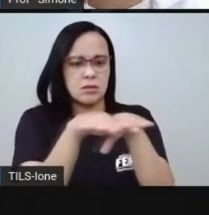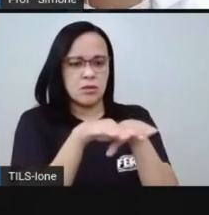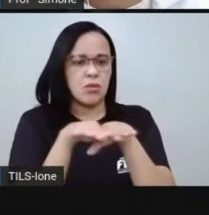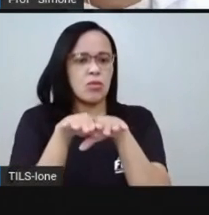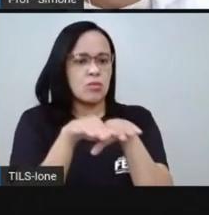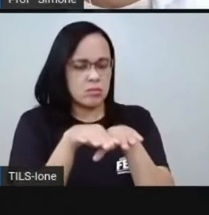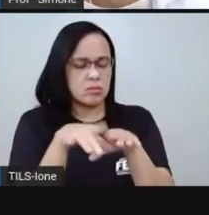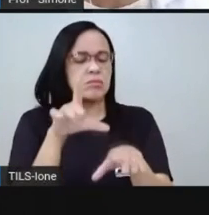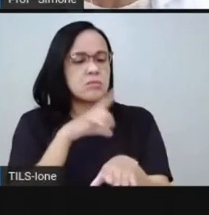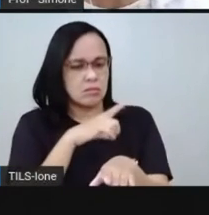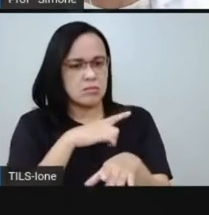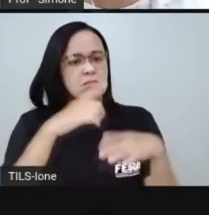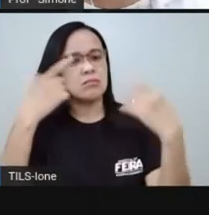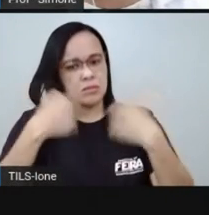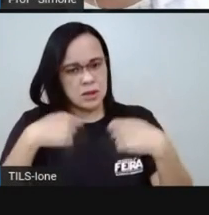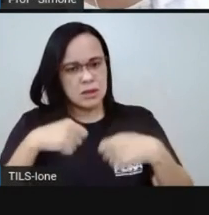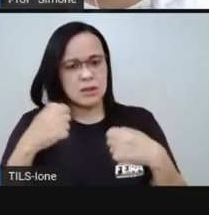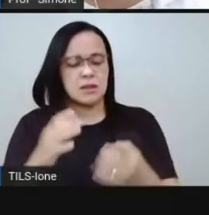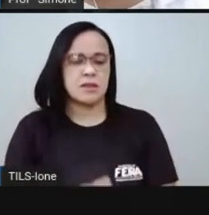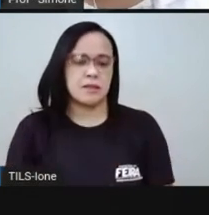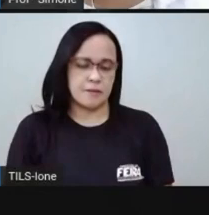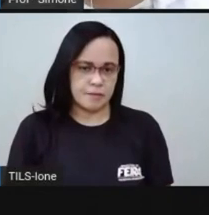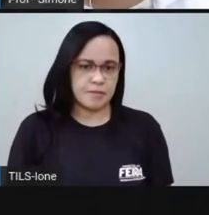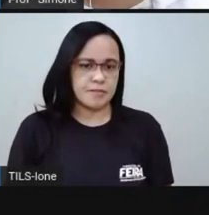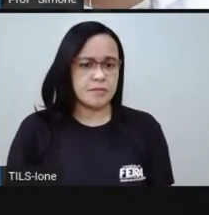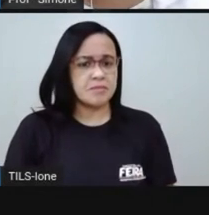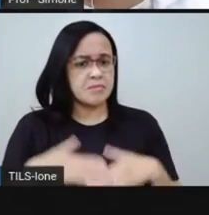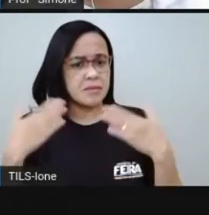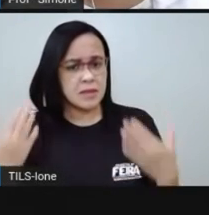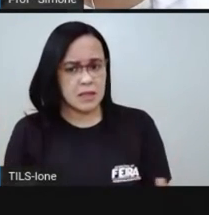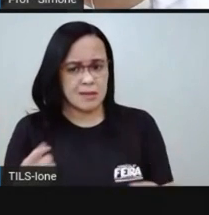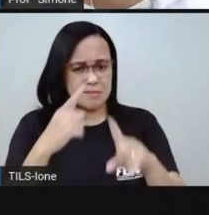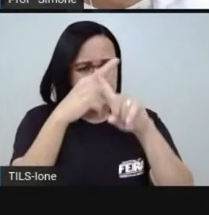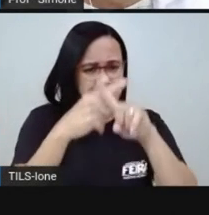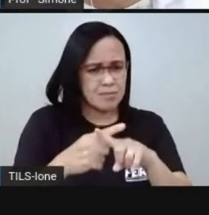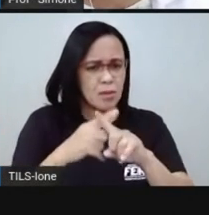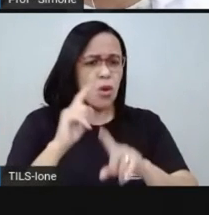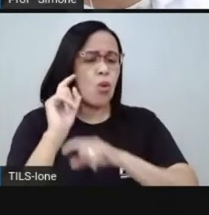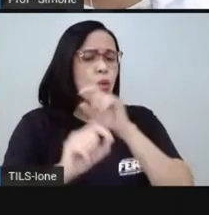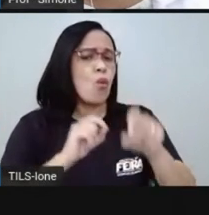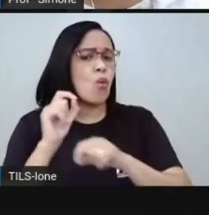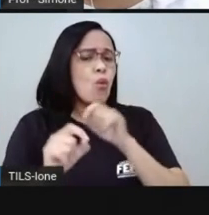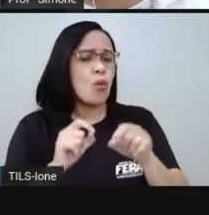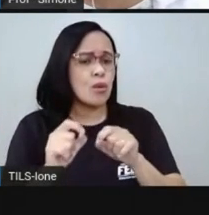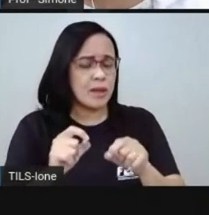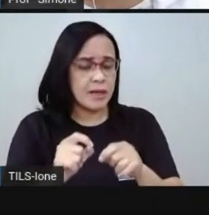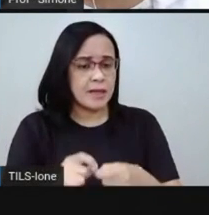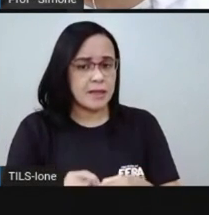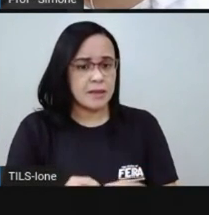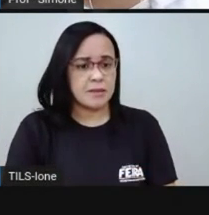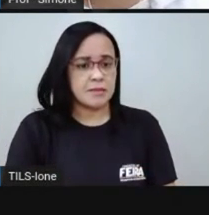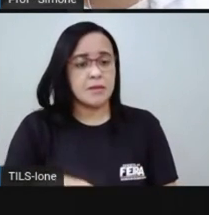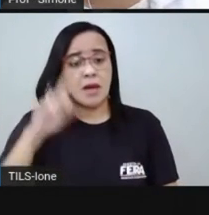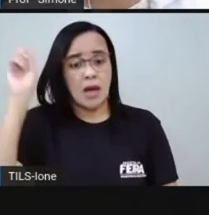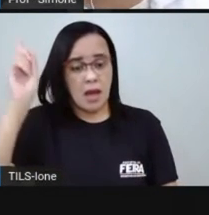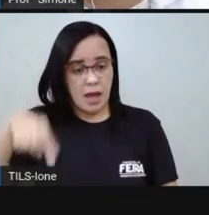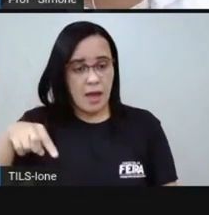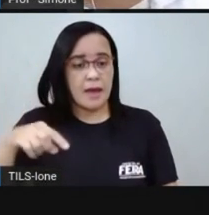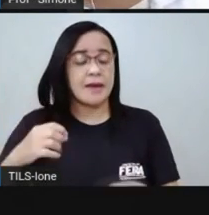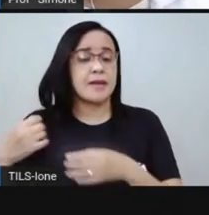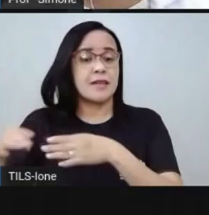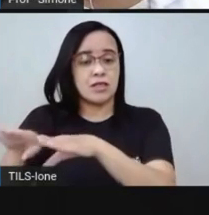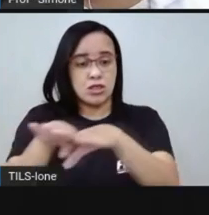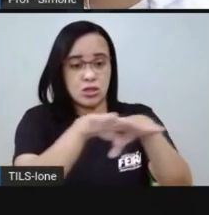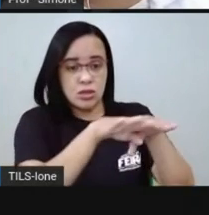aí quais são os nossos desafios os desafios é a manutenção de todos